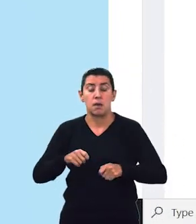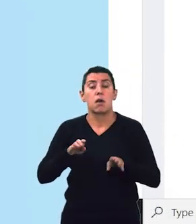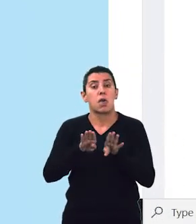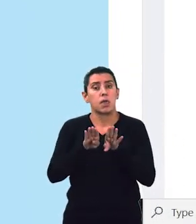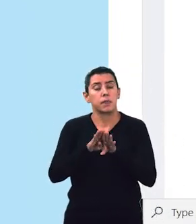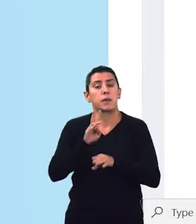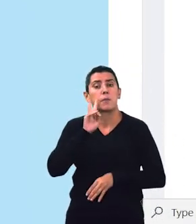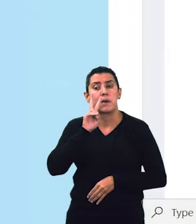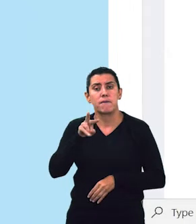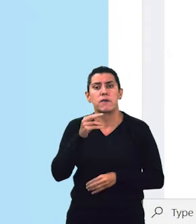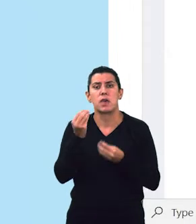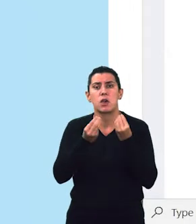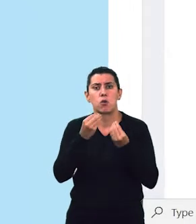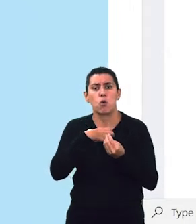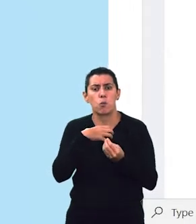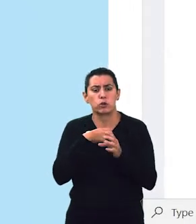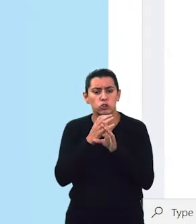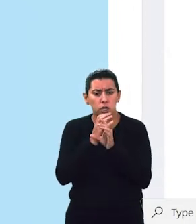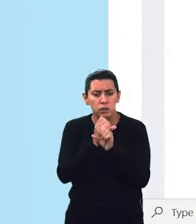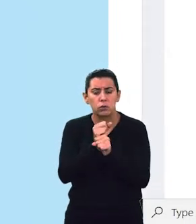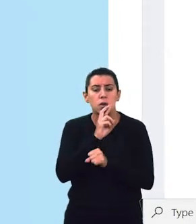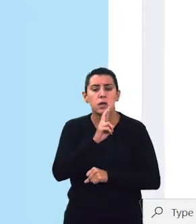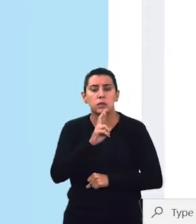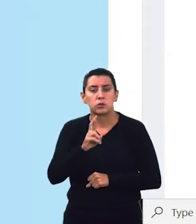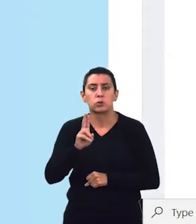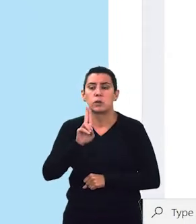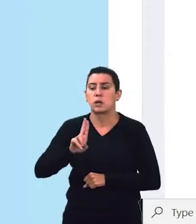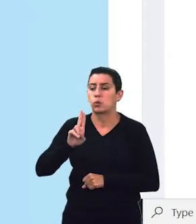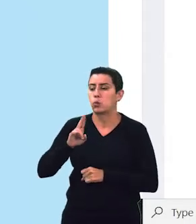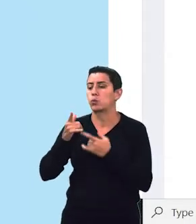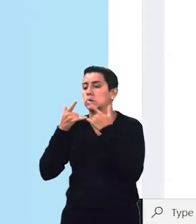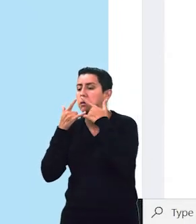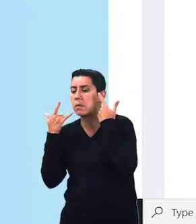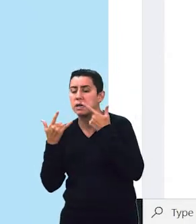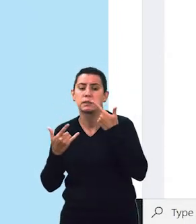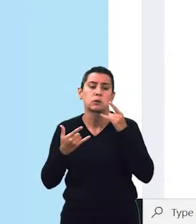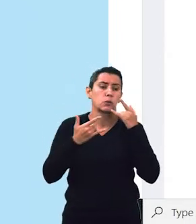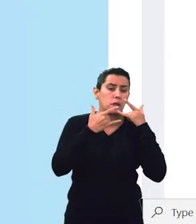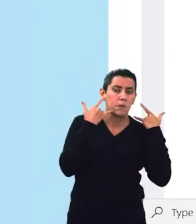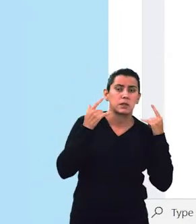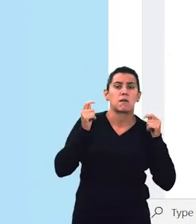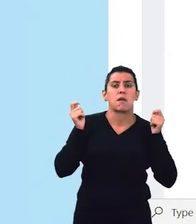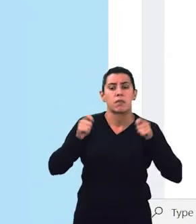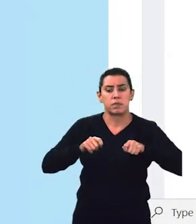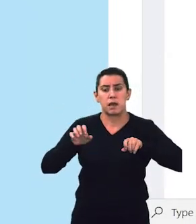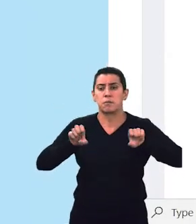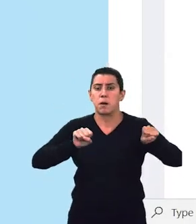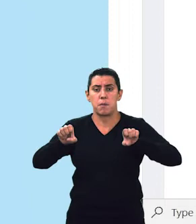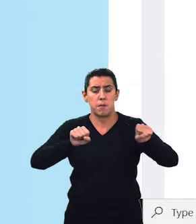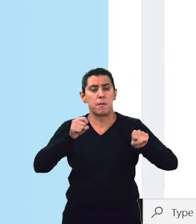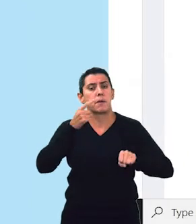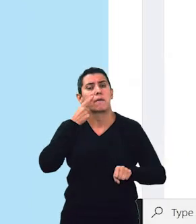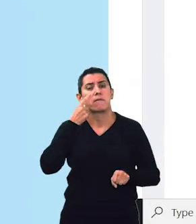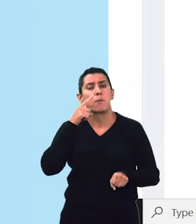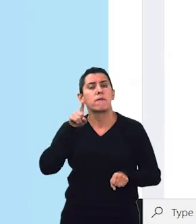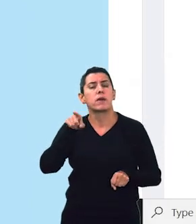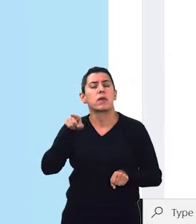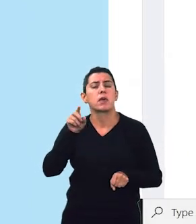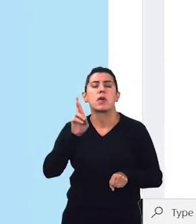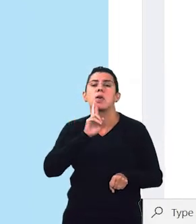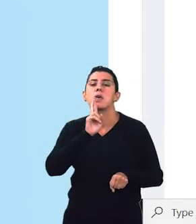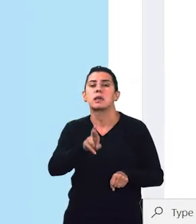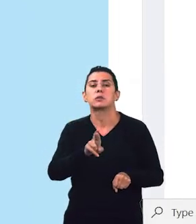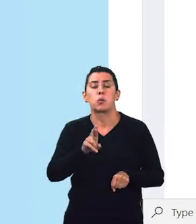métricas por classe, máscara e sem máscara. Bom, vamos ser honestos. para um